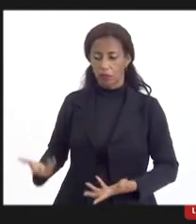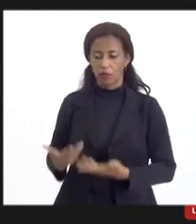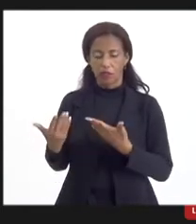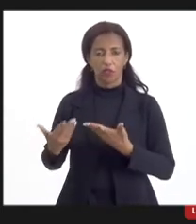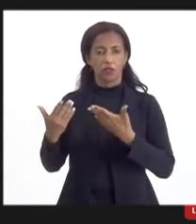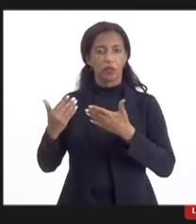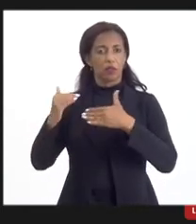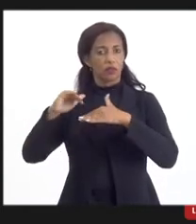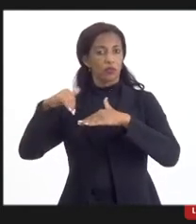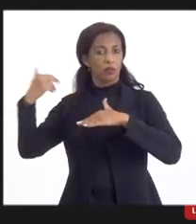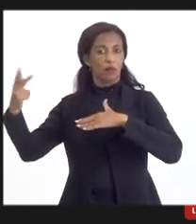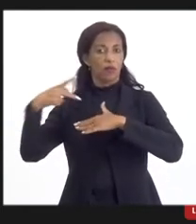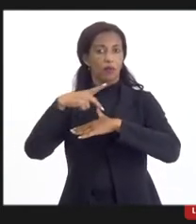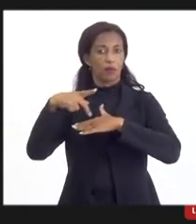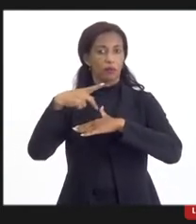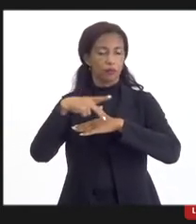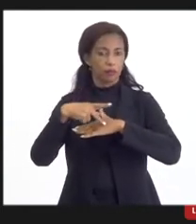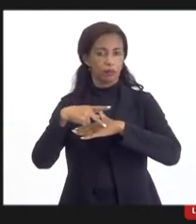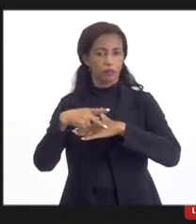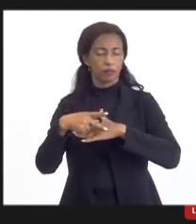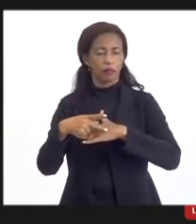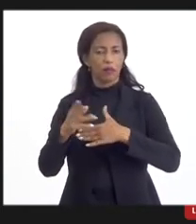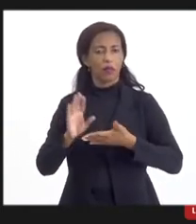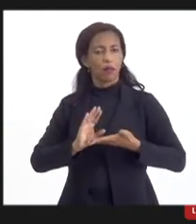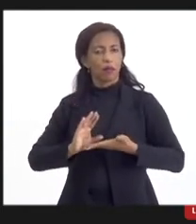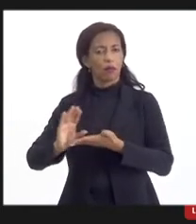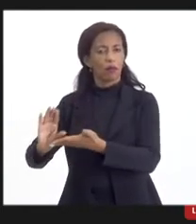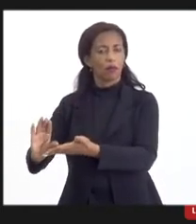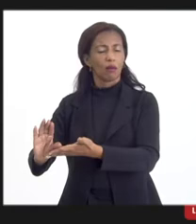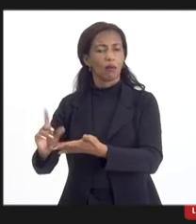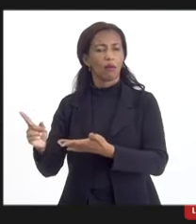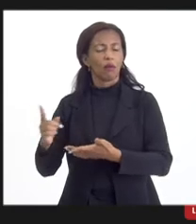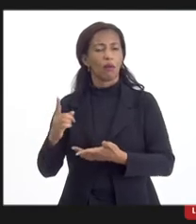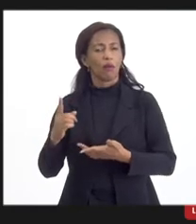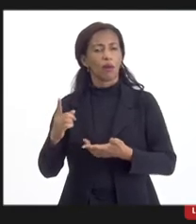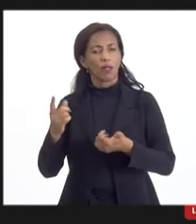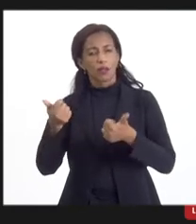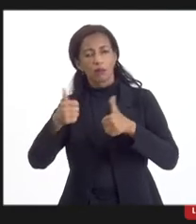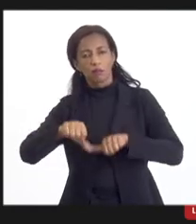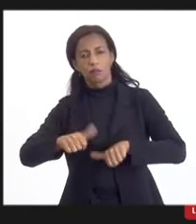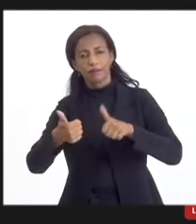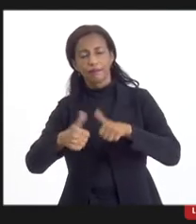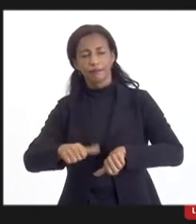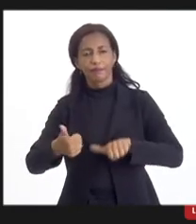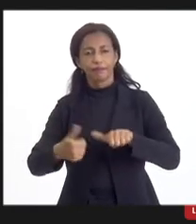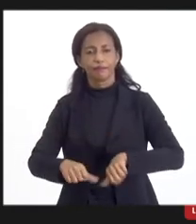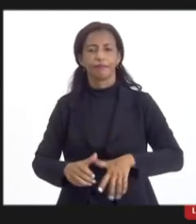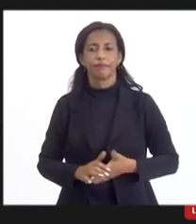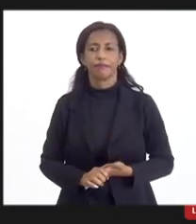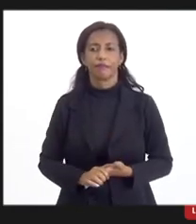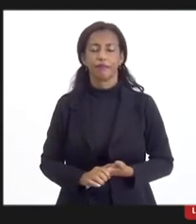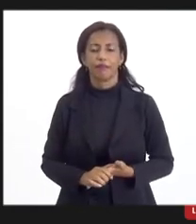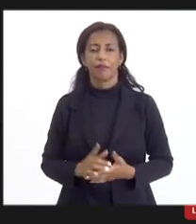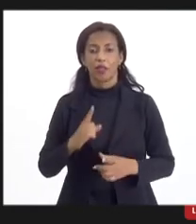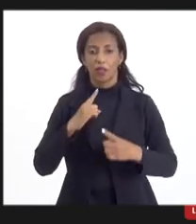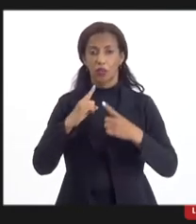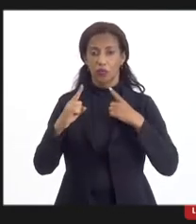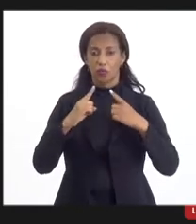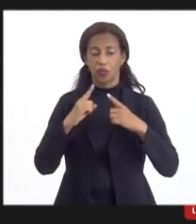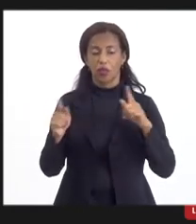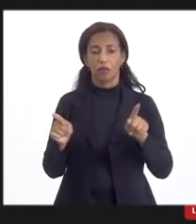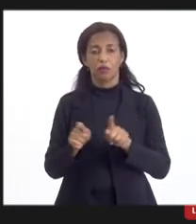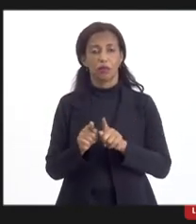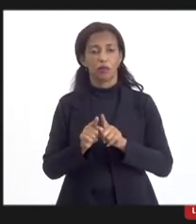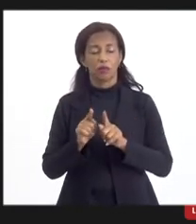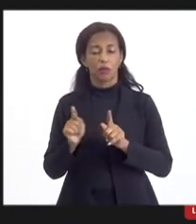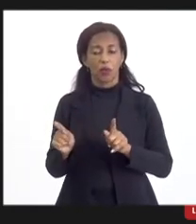fora, é deles contribuírem com esse diagnóstico e o diálogo com